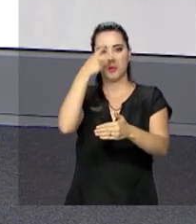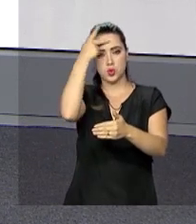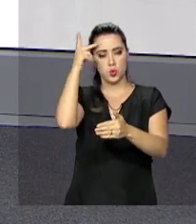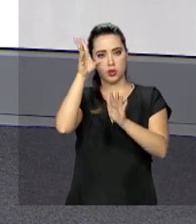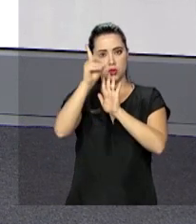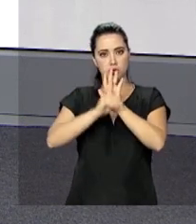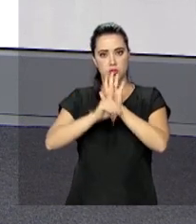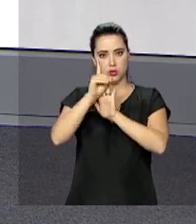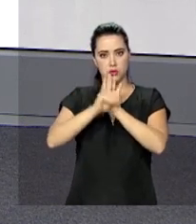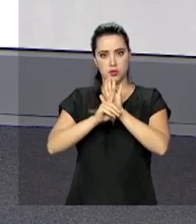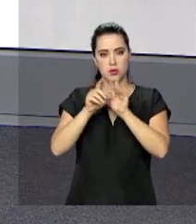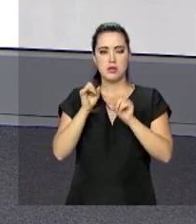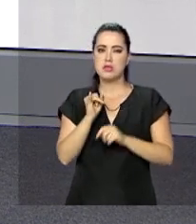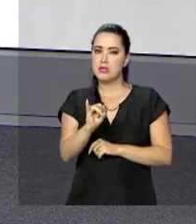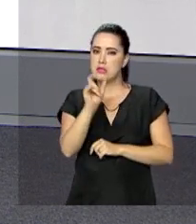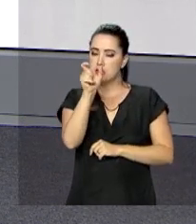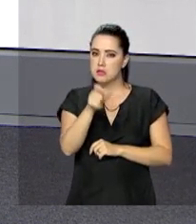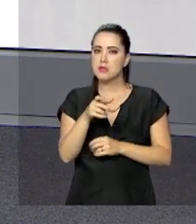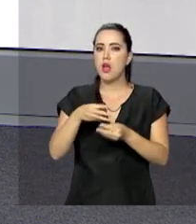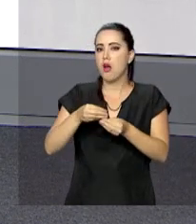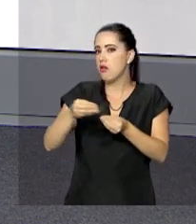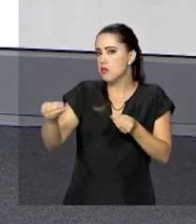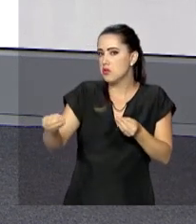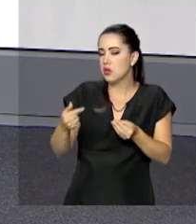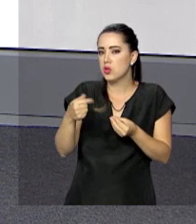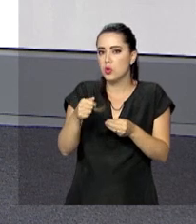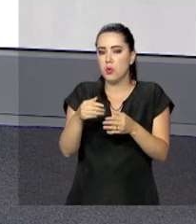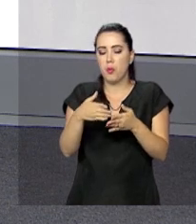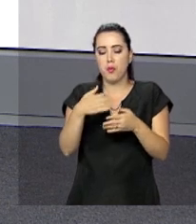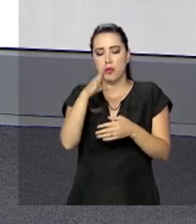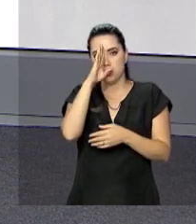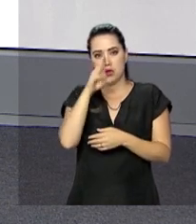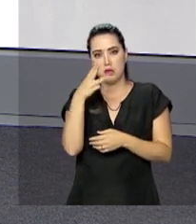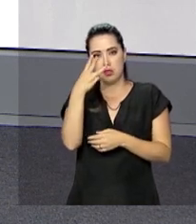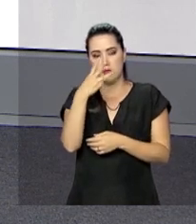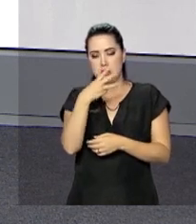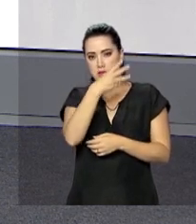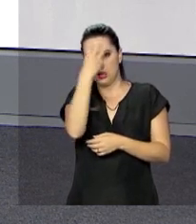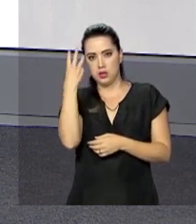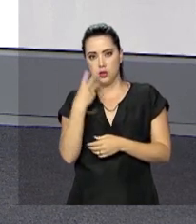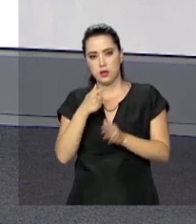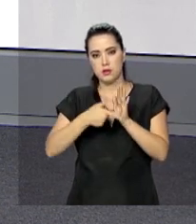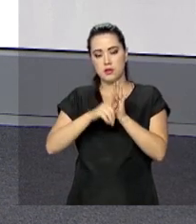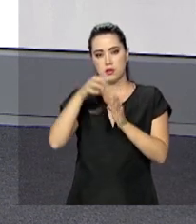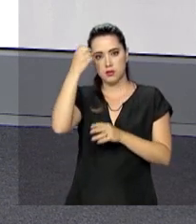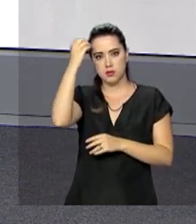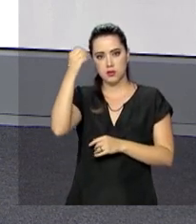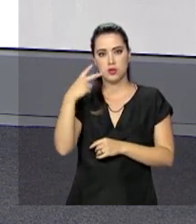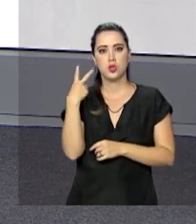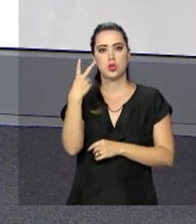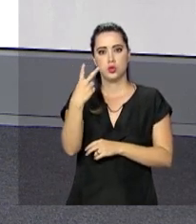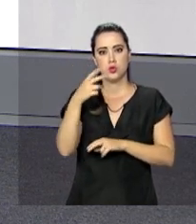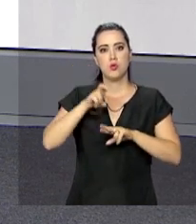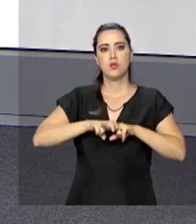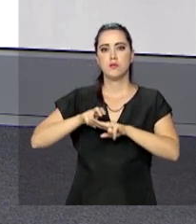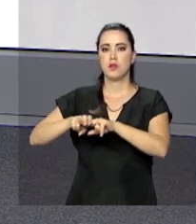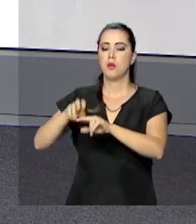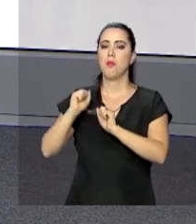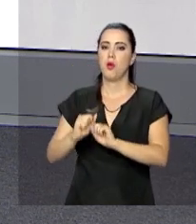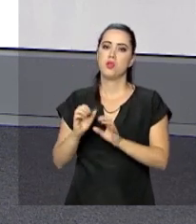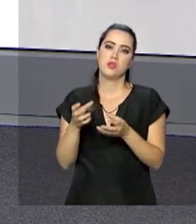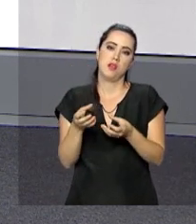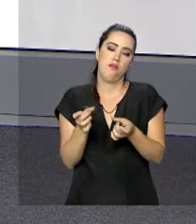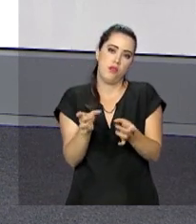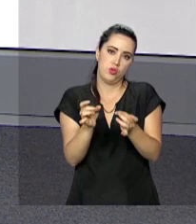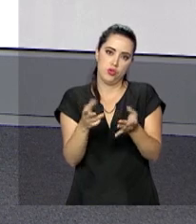ao passe livre. Caso as passagens não sejam solicitadas até três horas antes da viagem, as duas vagas podem ser vendidas a